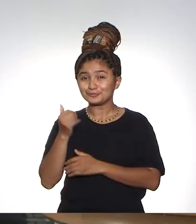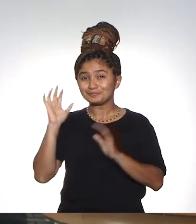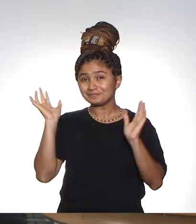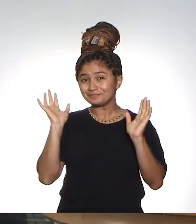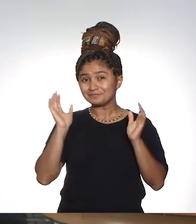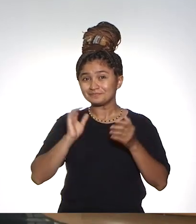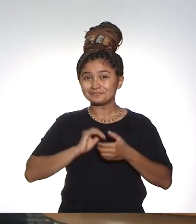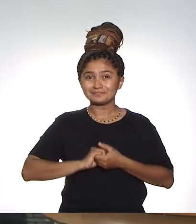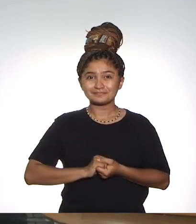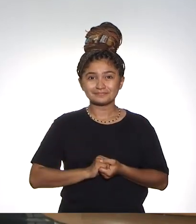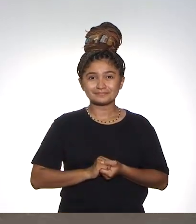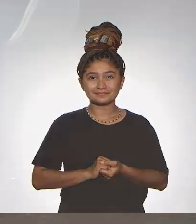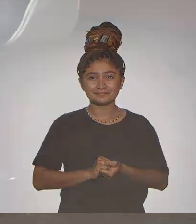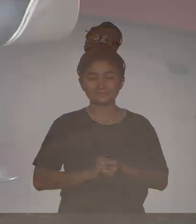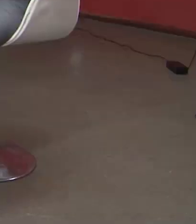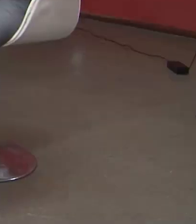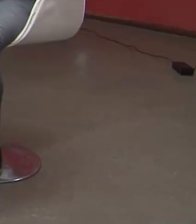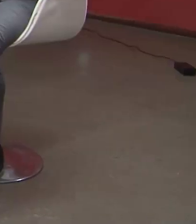2021. Tchau!